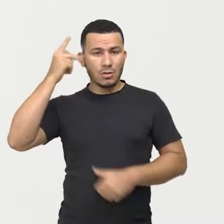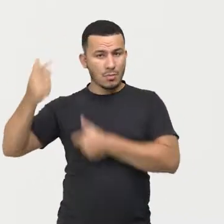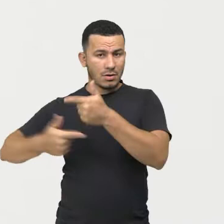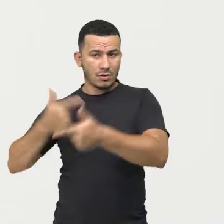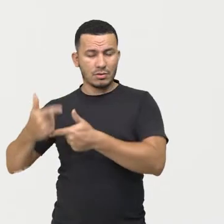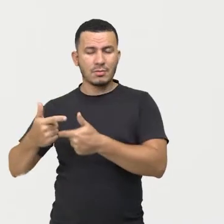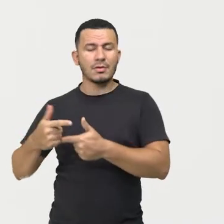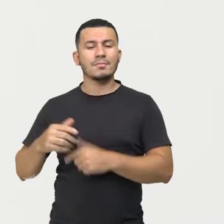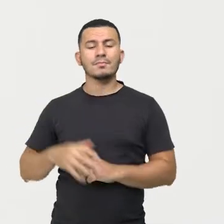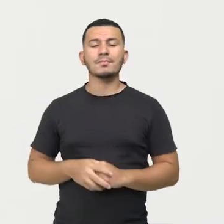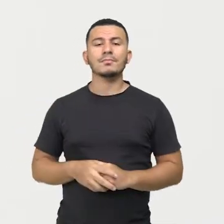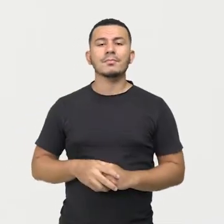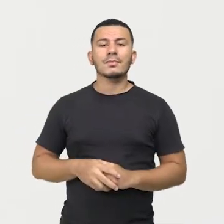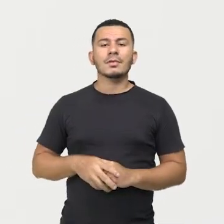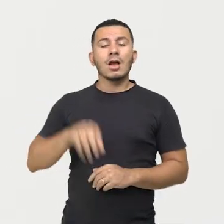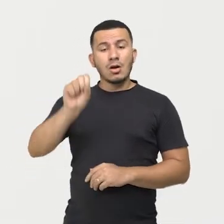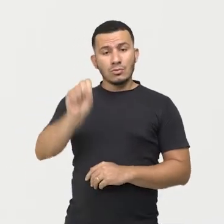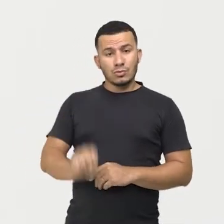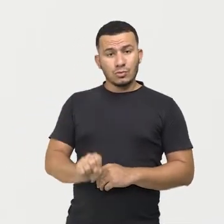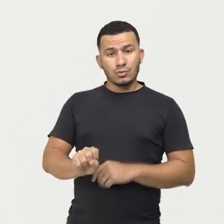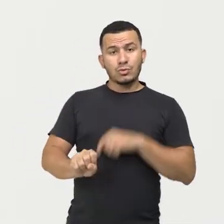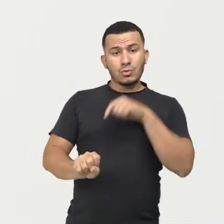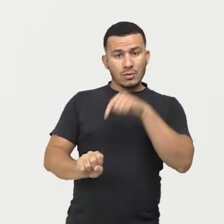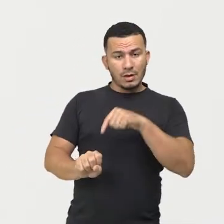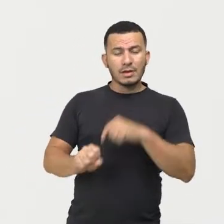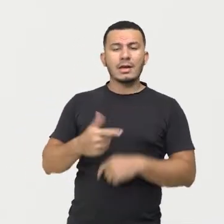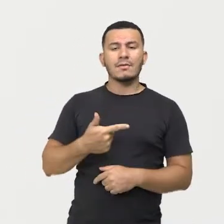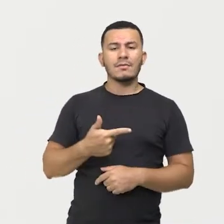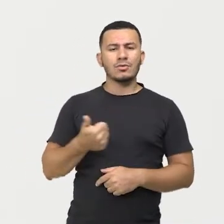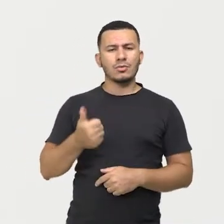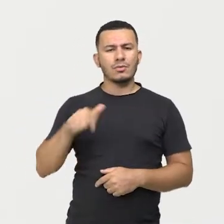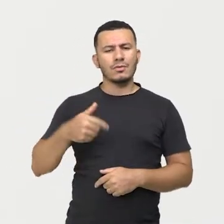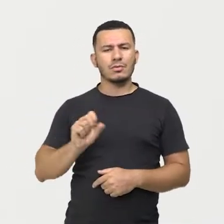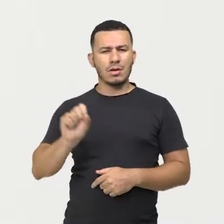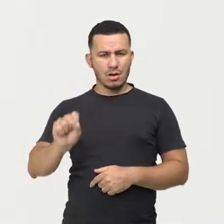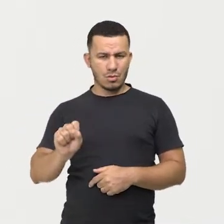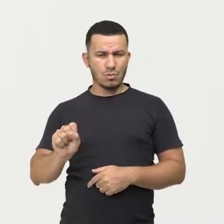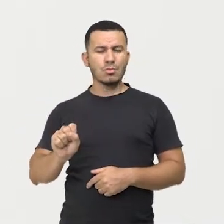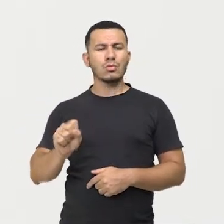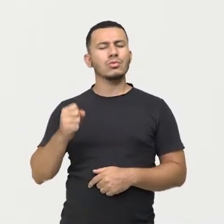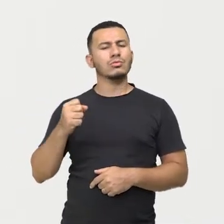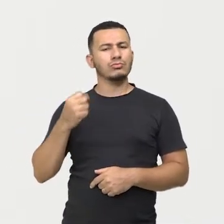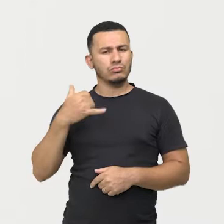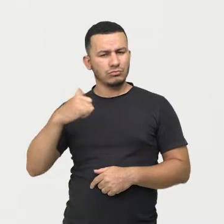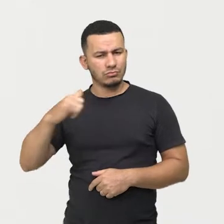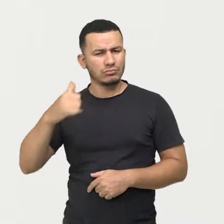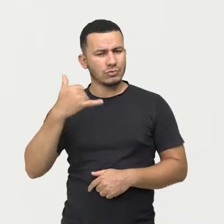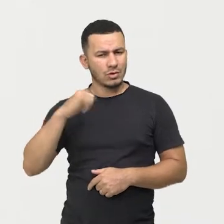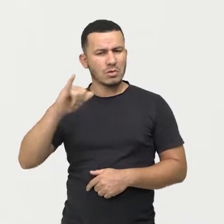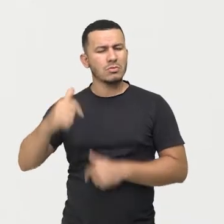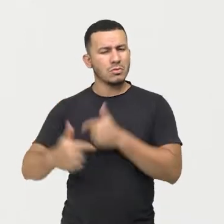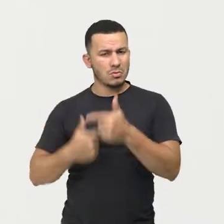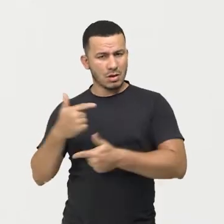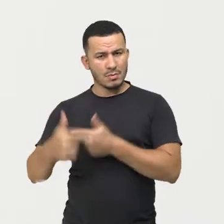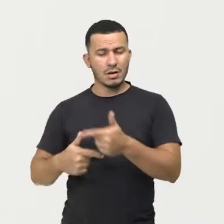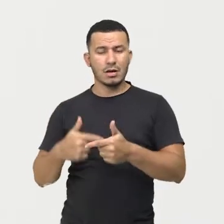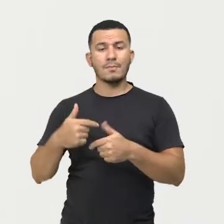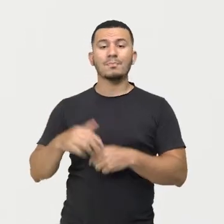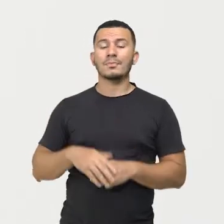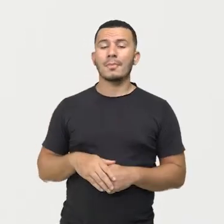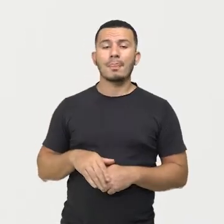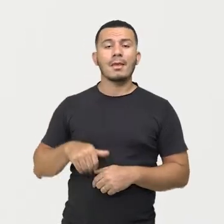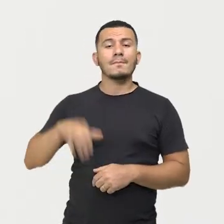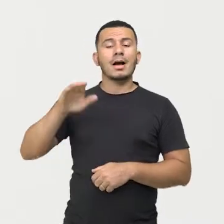o sul, o sul é a segunda região com 21,8% de produção de energia, no qual quem vai se